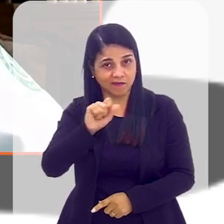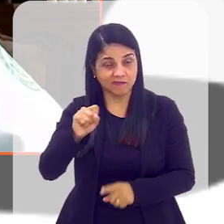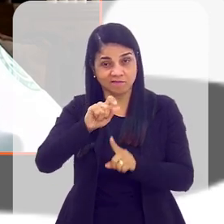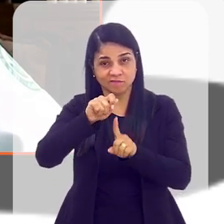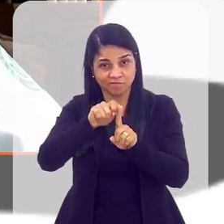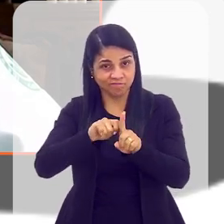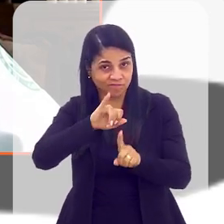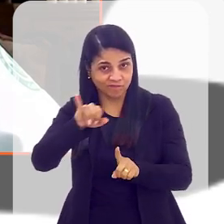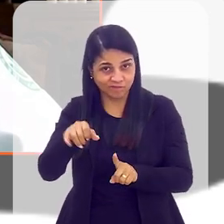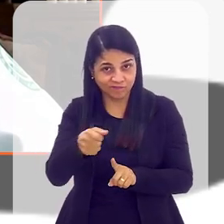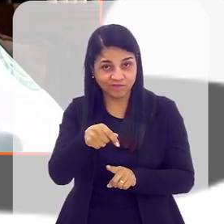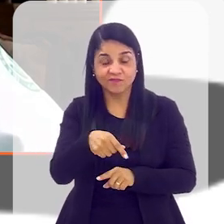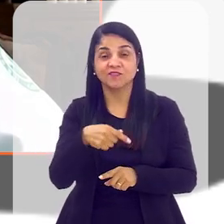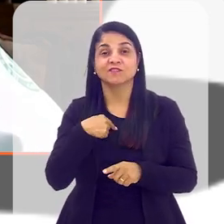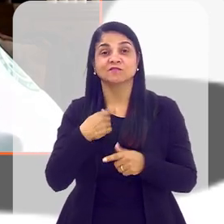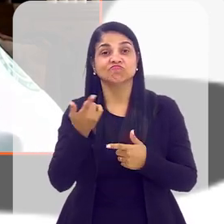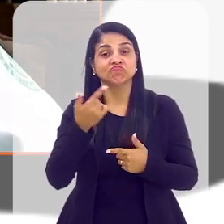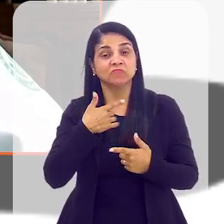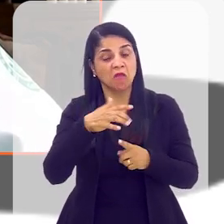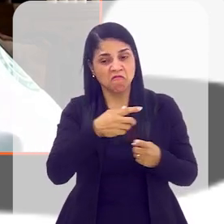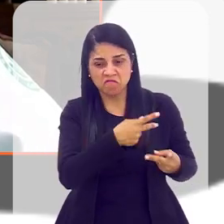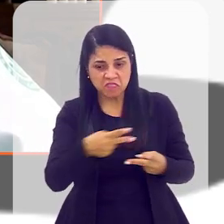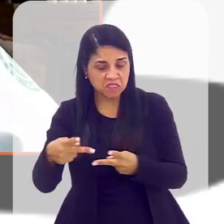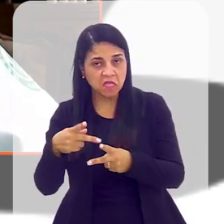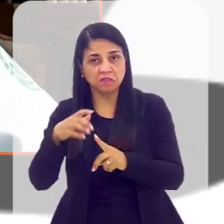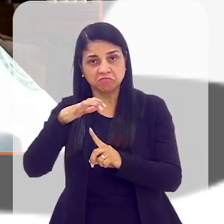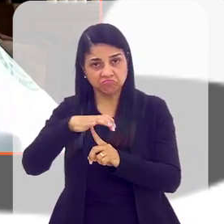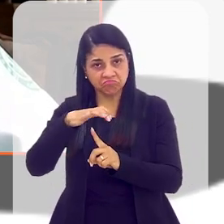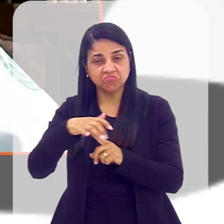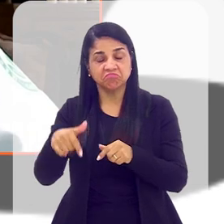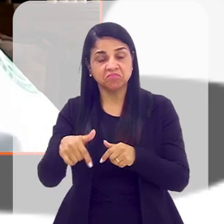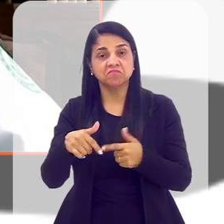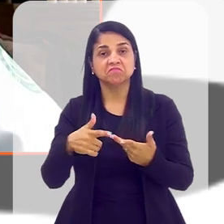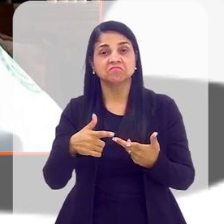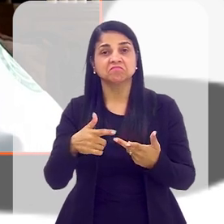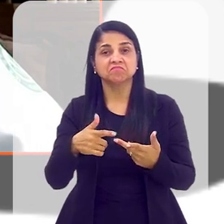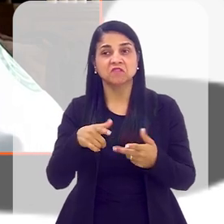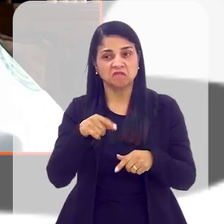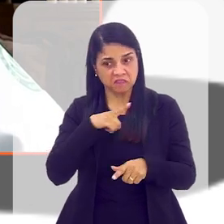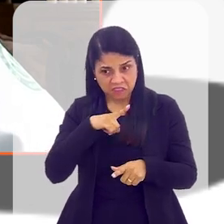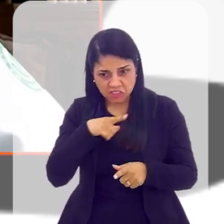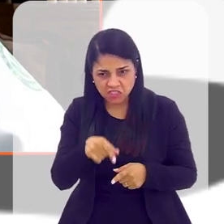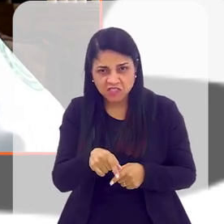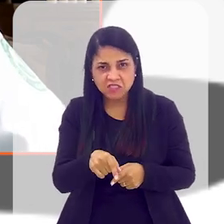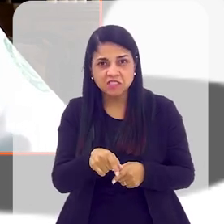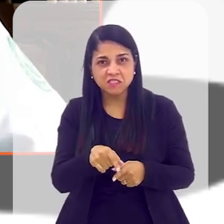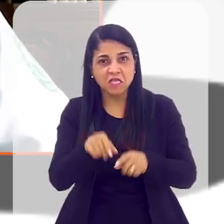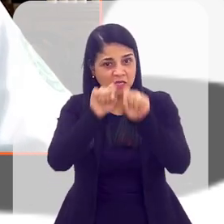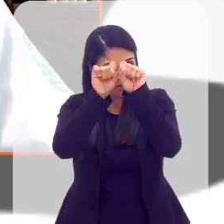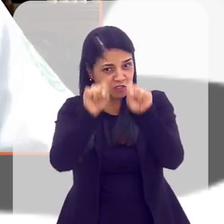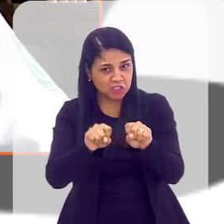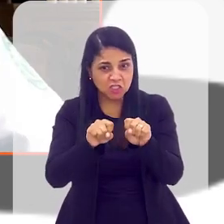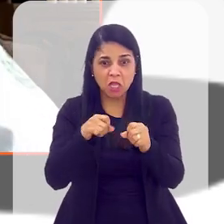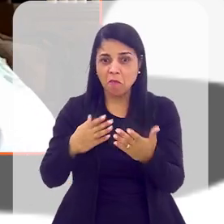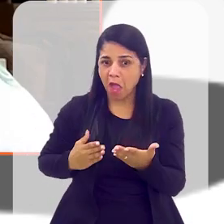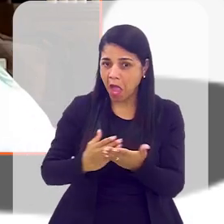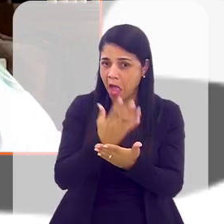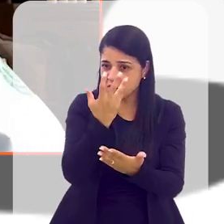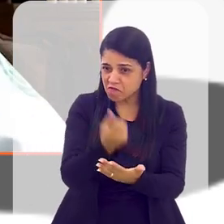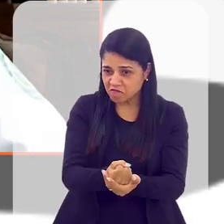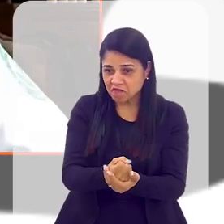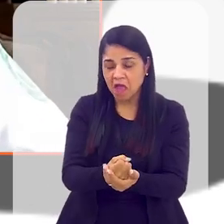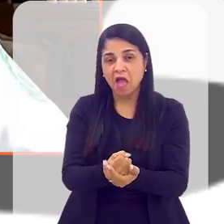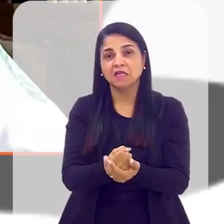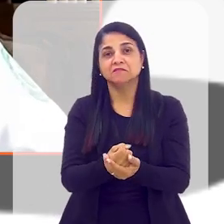nós comentávamos com isso com o pessoal que visitava o nosso stand, e eles ficavam impressionados. Bom, se vocês têm o sistema aprovado, uma